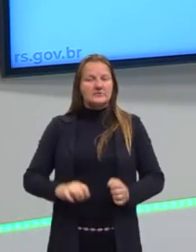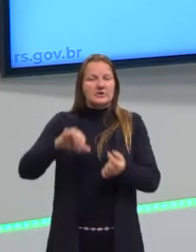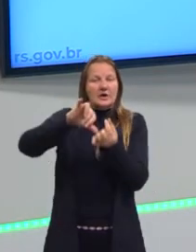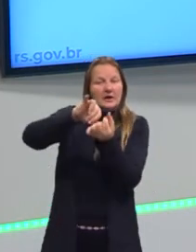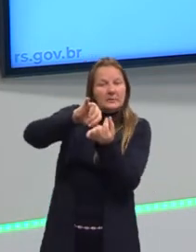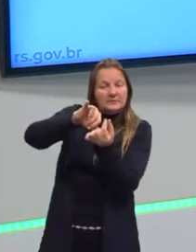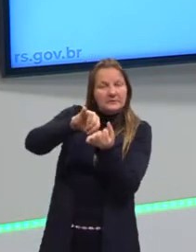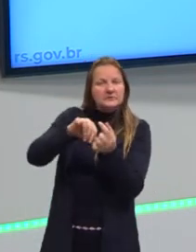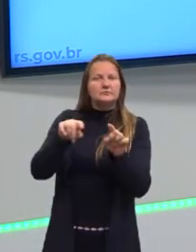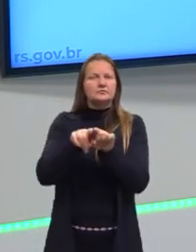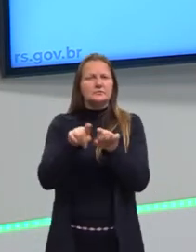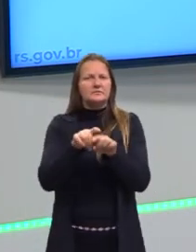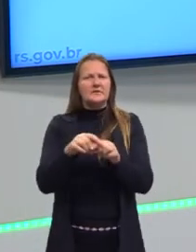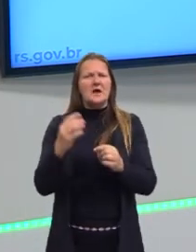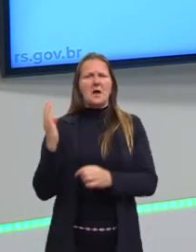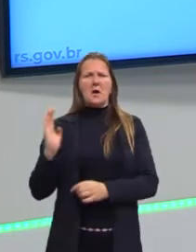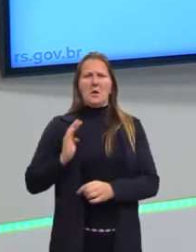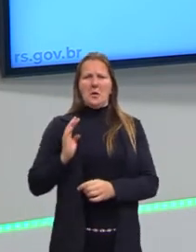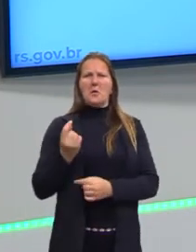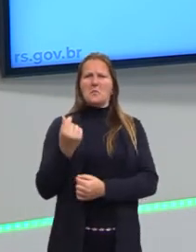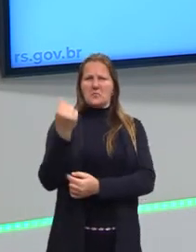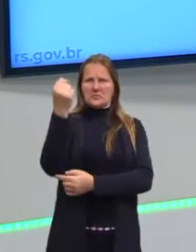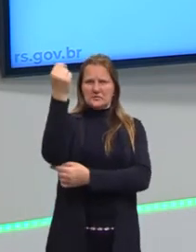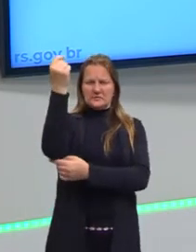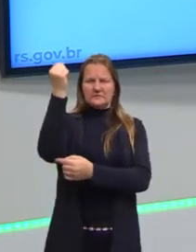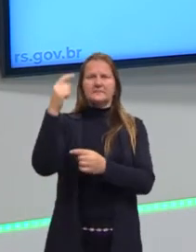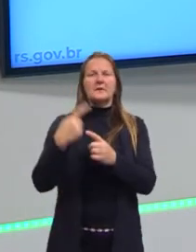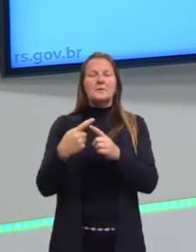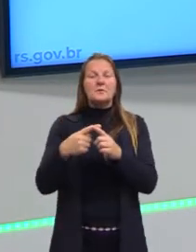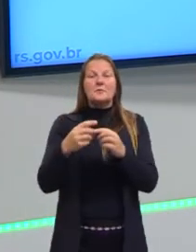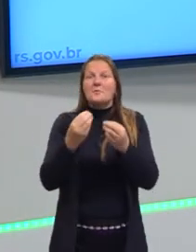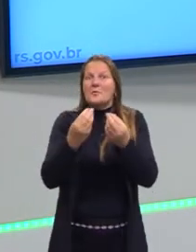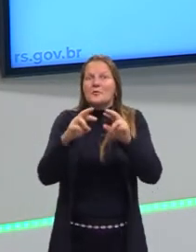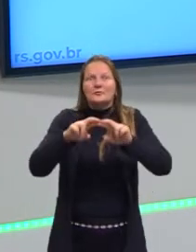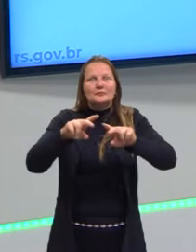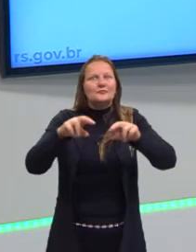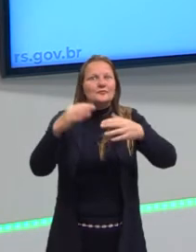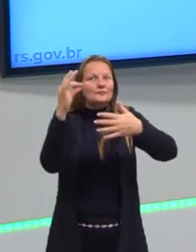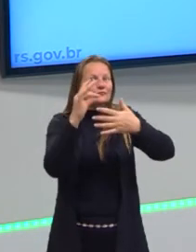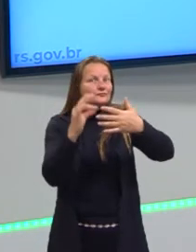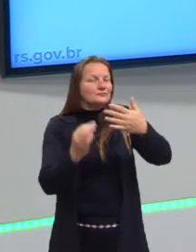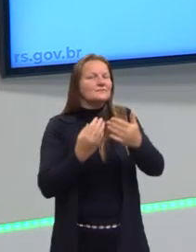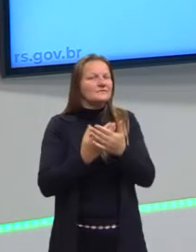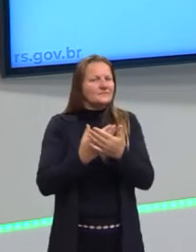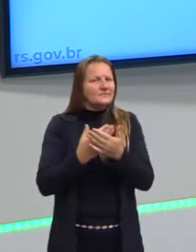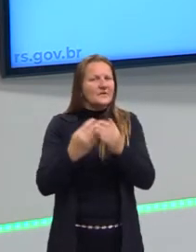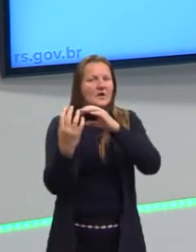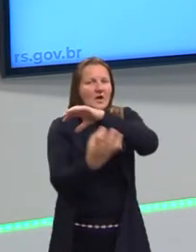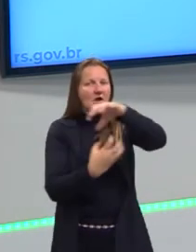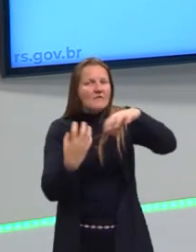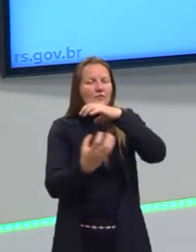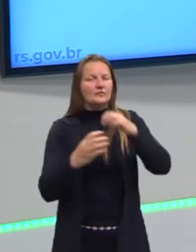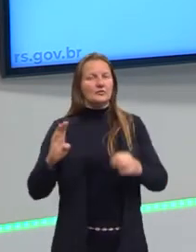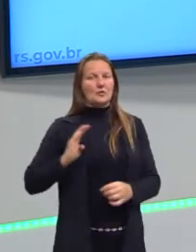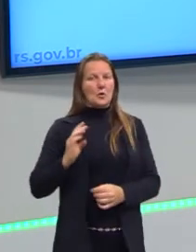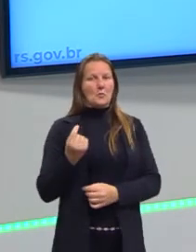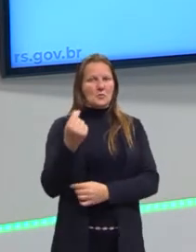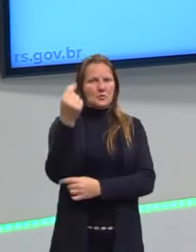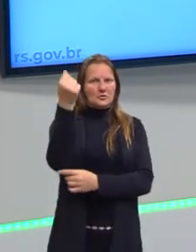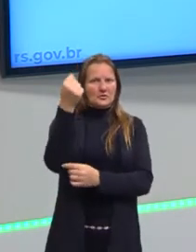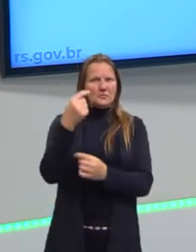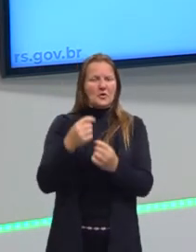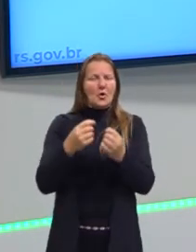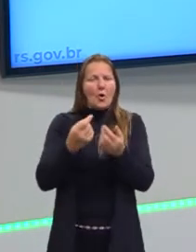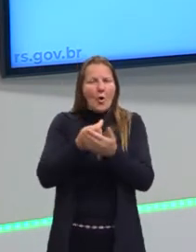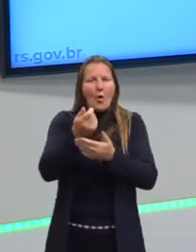fatores, a burguesia. Por isso que, em vários componentes, estudamos a questão das revoluções burguesas. Porque é com esse